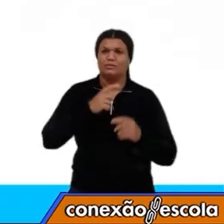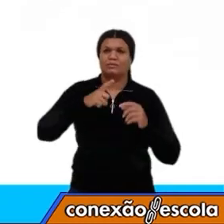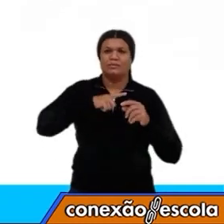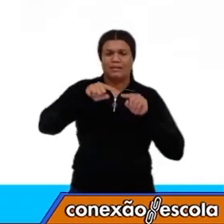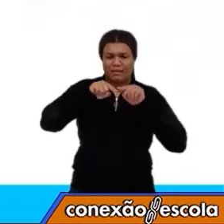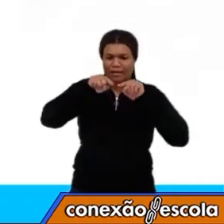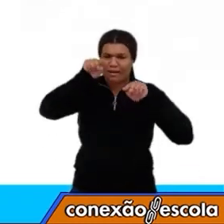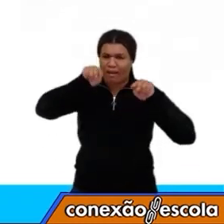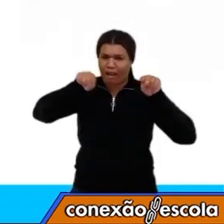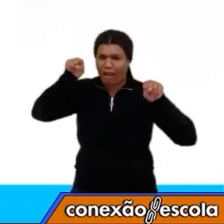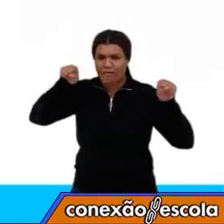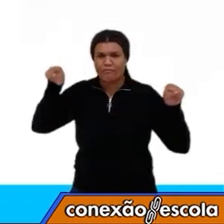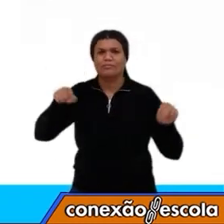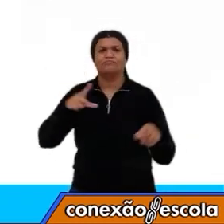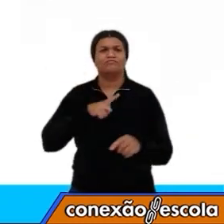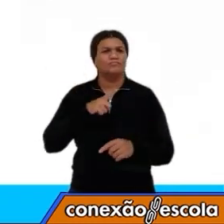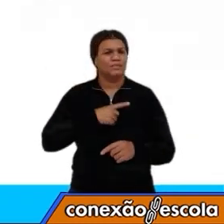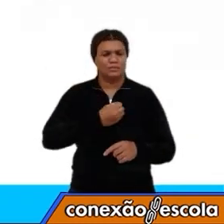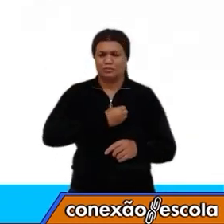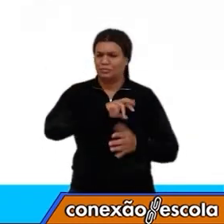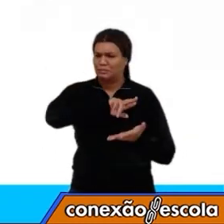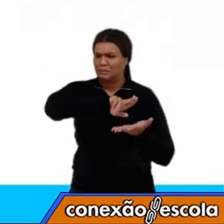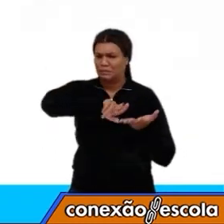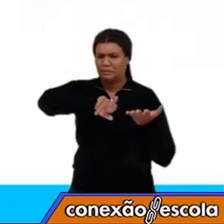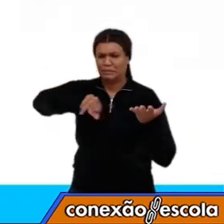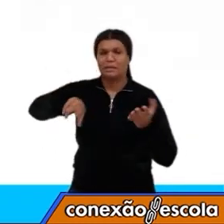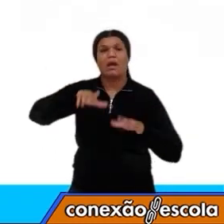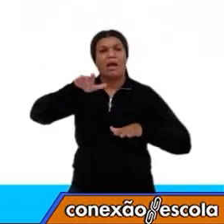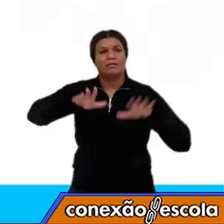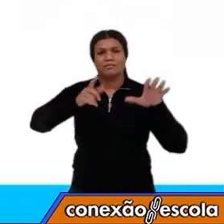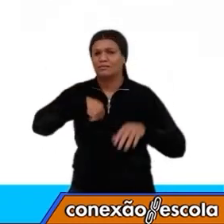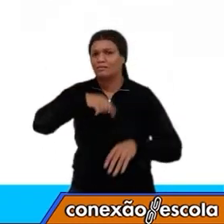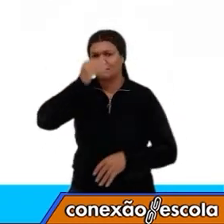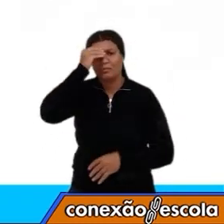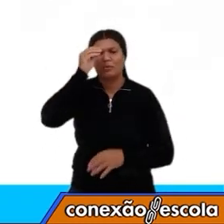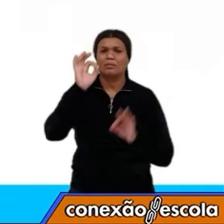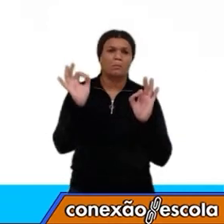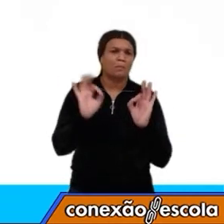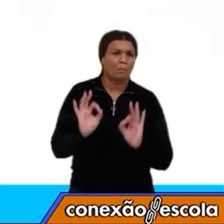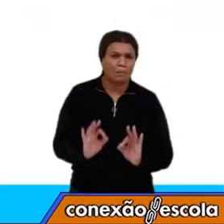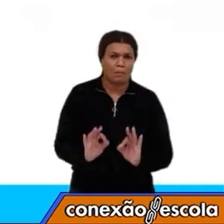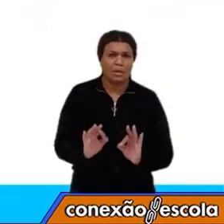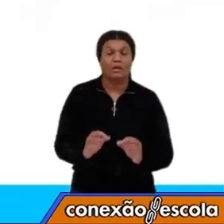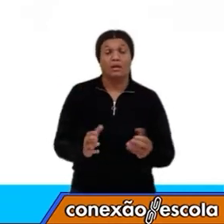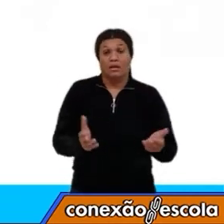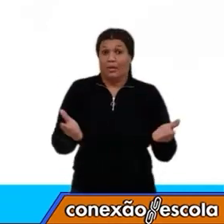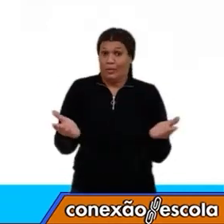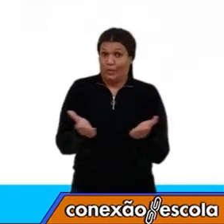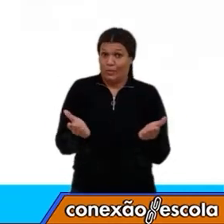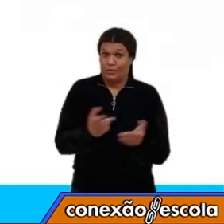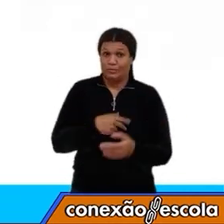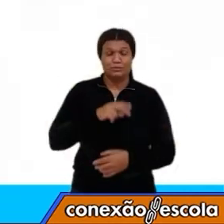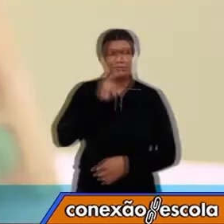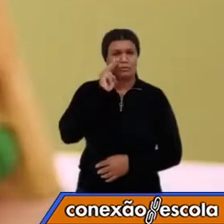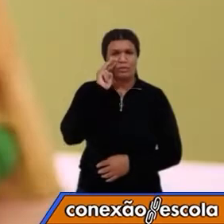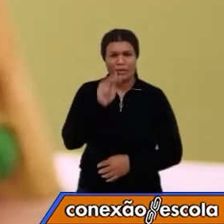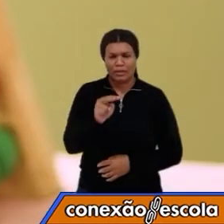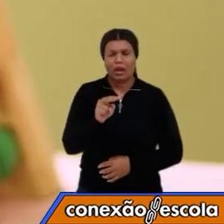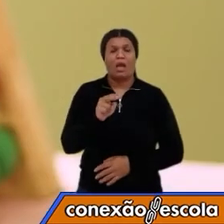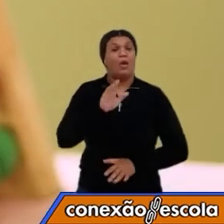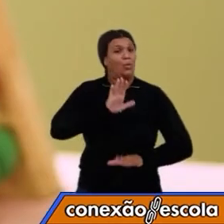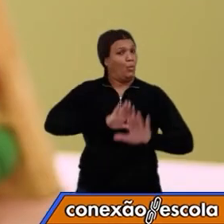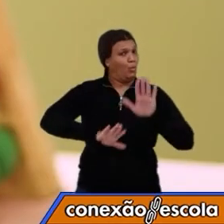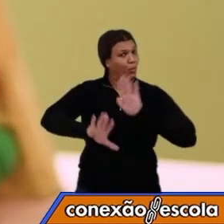muitas situações numéricas que às vezes nós não compreendemos. Hoje, vamos olhar com cuidado